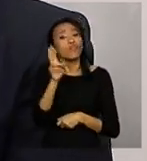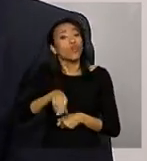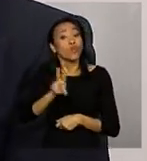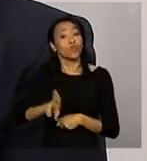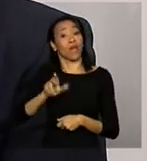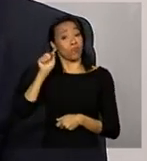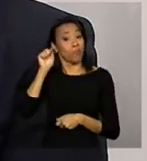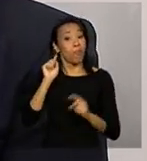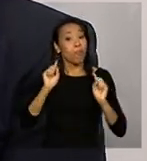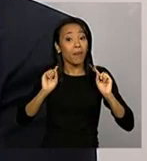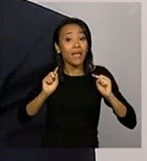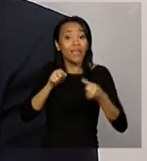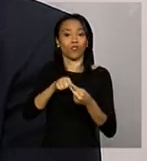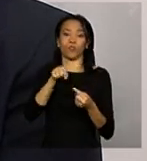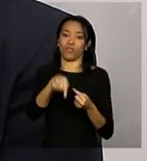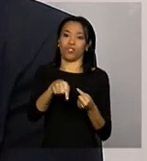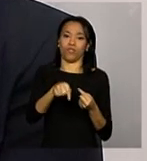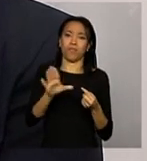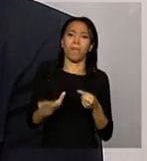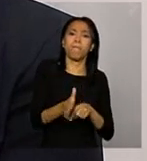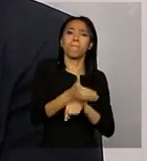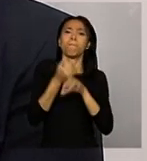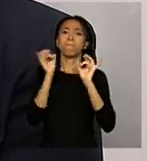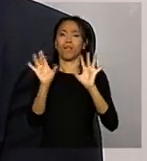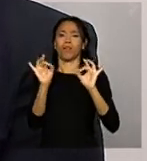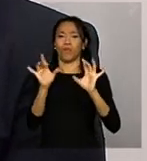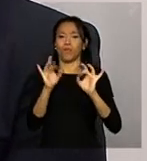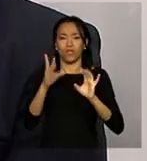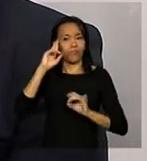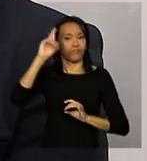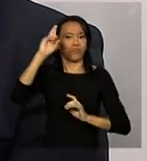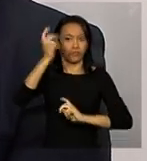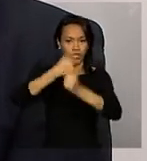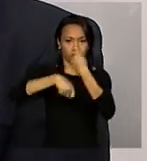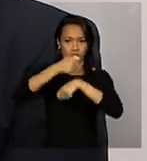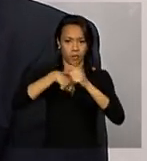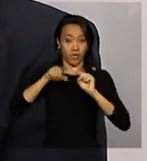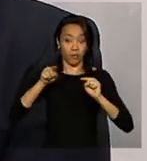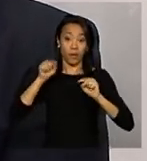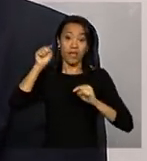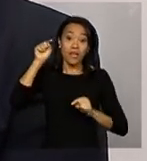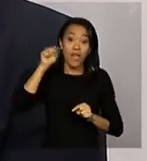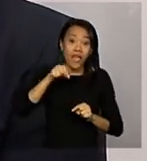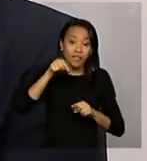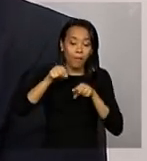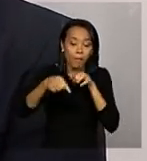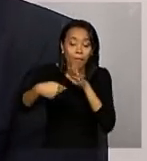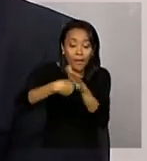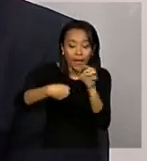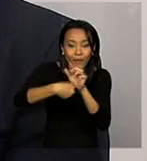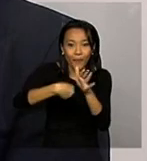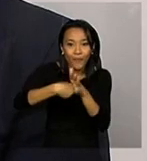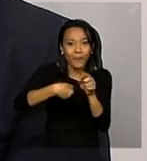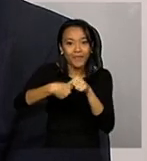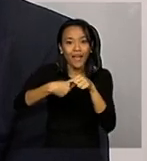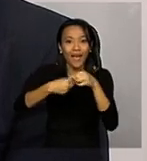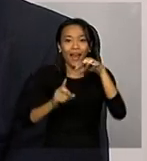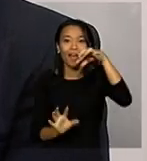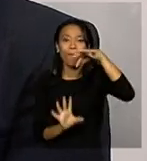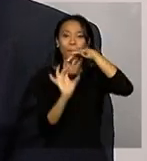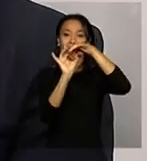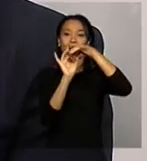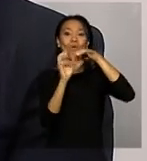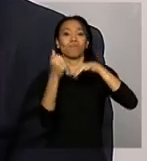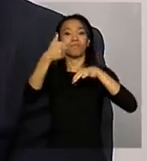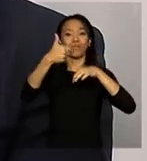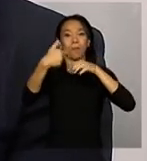seja se o recurso foi gasto para melhoria da gestão certo nesse ponto essa pergunta dialoga muito com a primeira pergunta do questionário